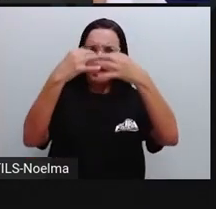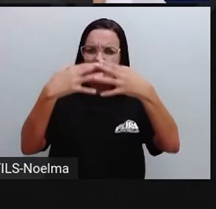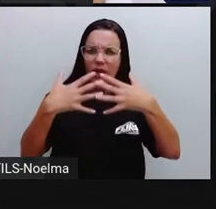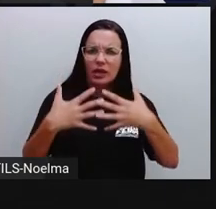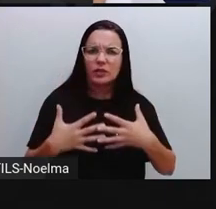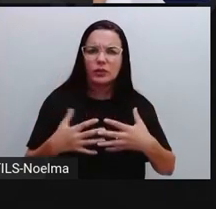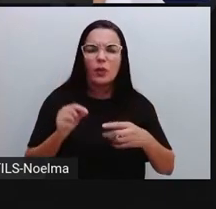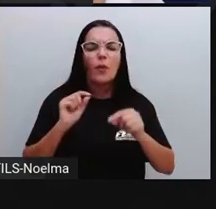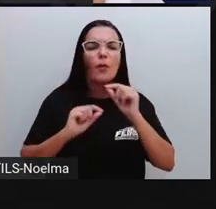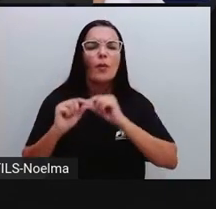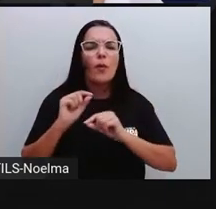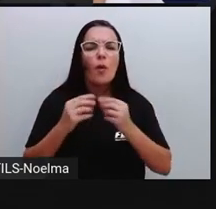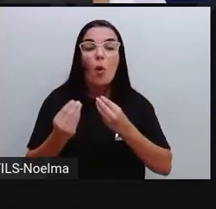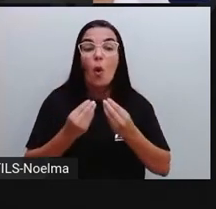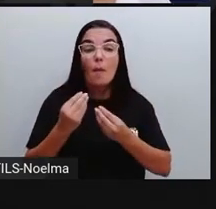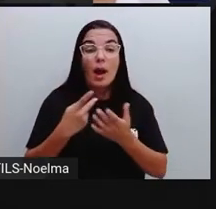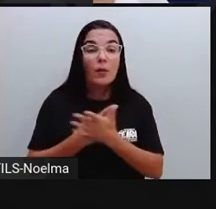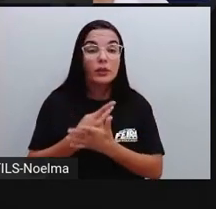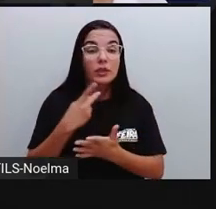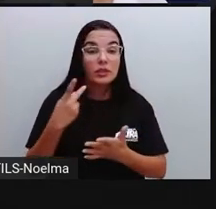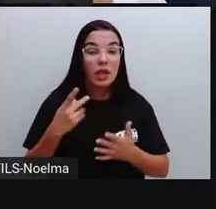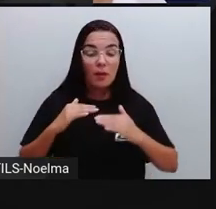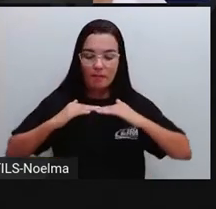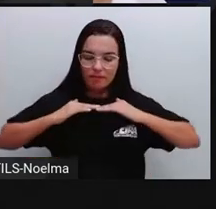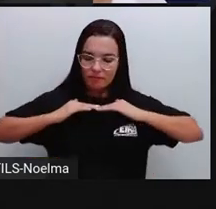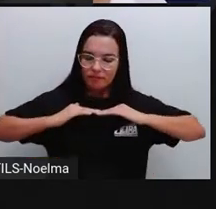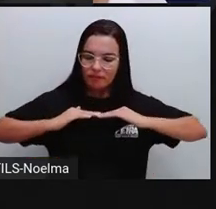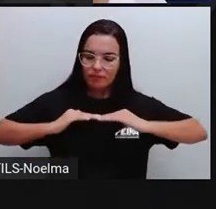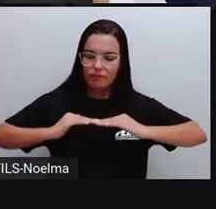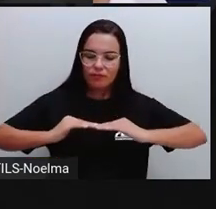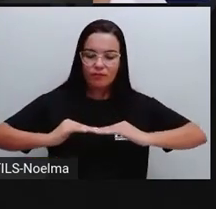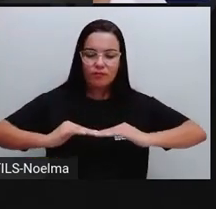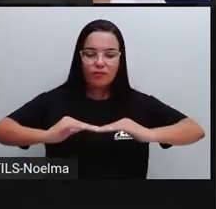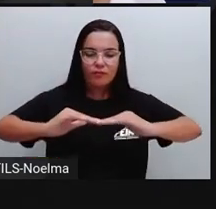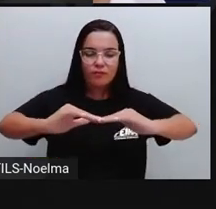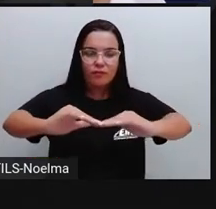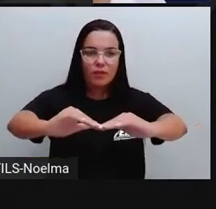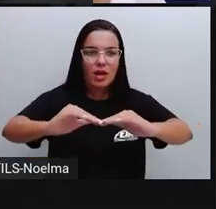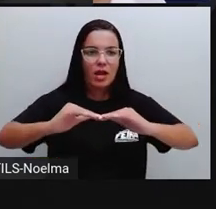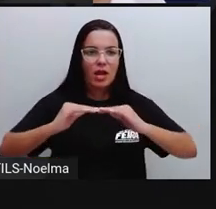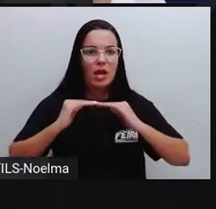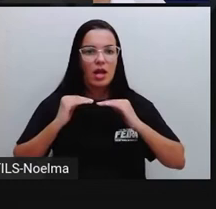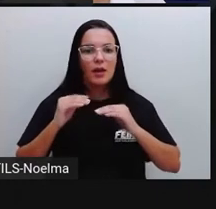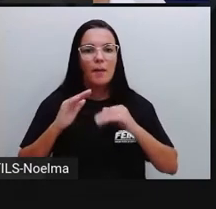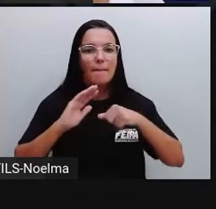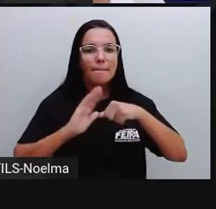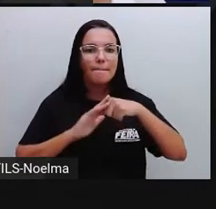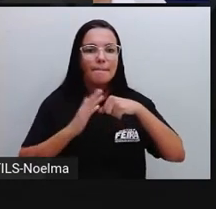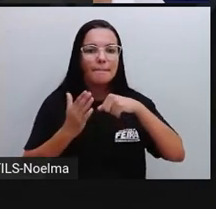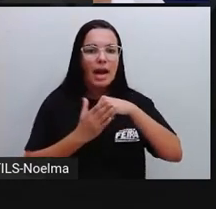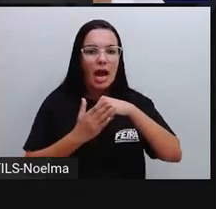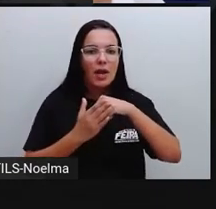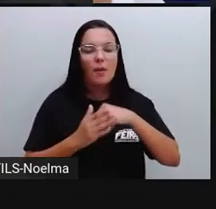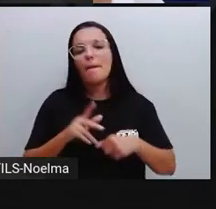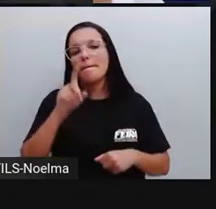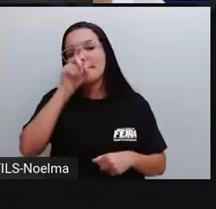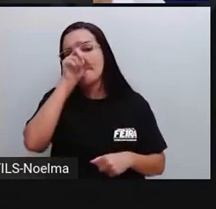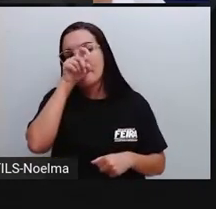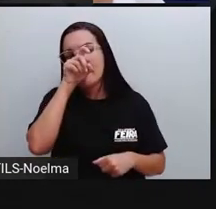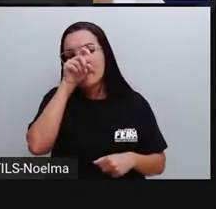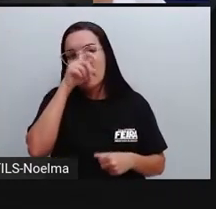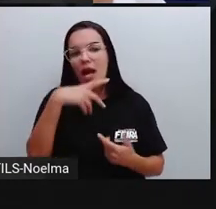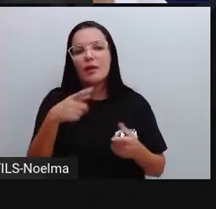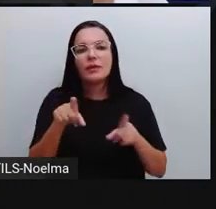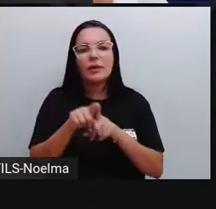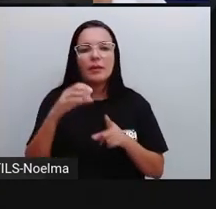por pavimentar ruas dos bairros Conceição e Papagaio, as obras estão, então, paralisadas devido ao